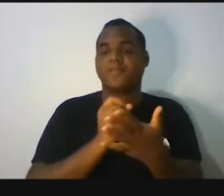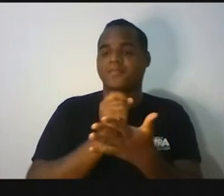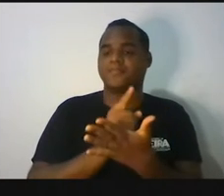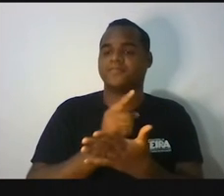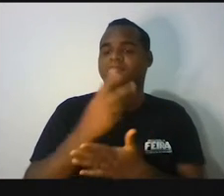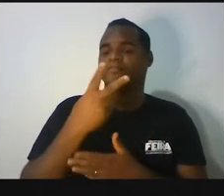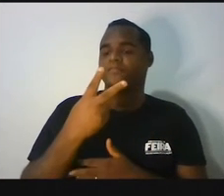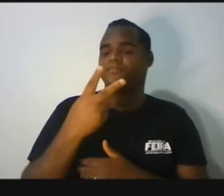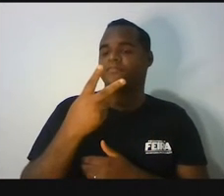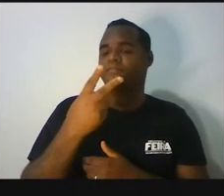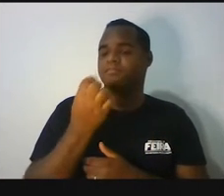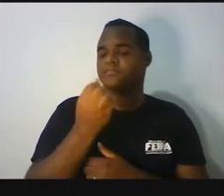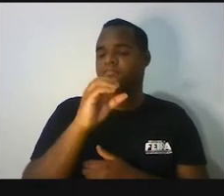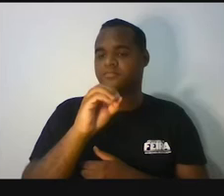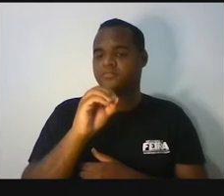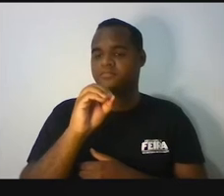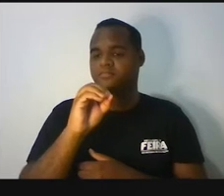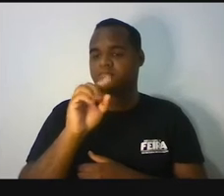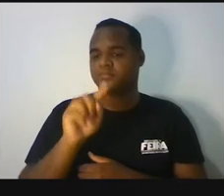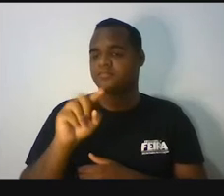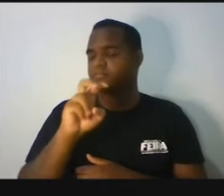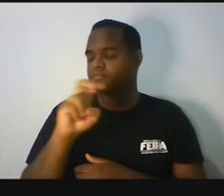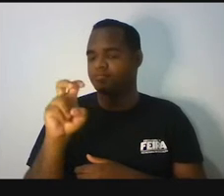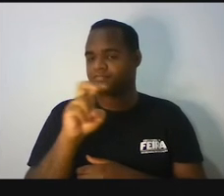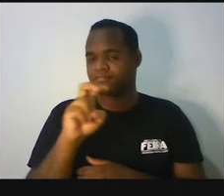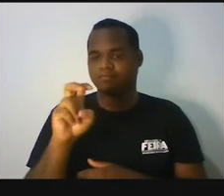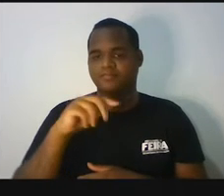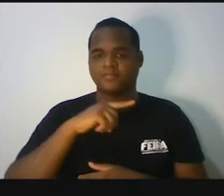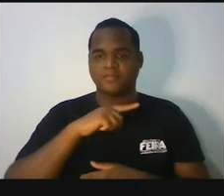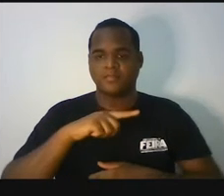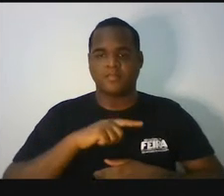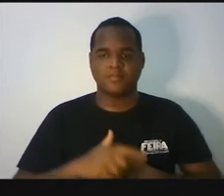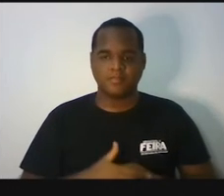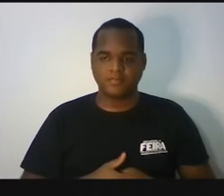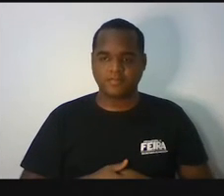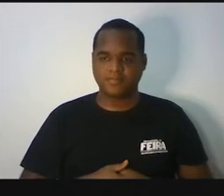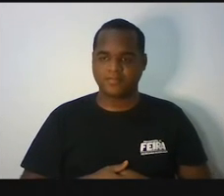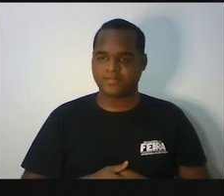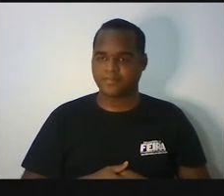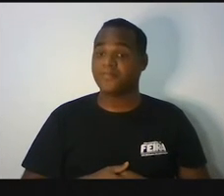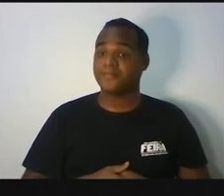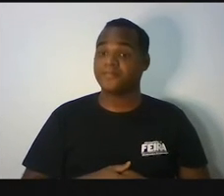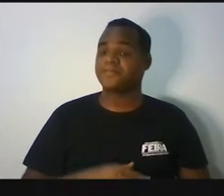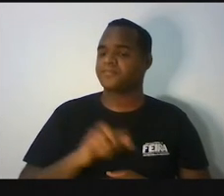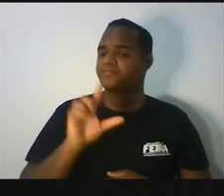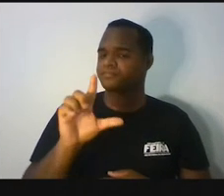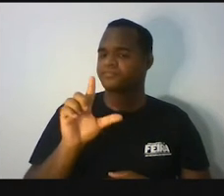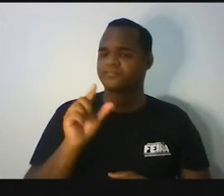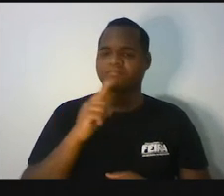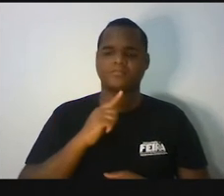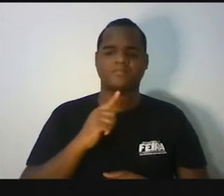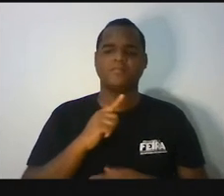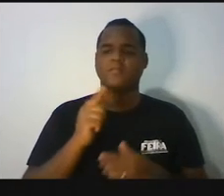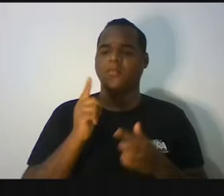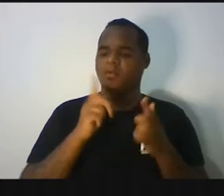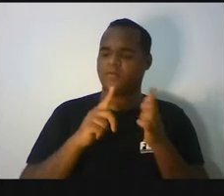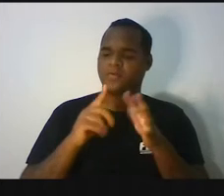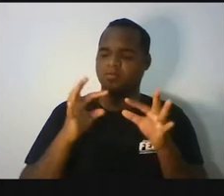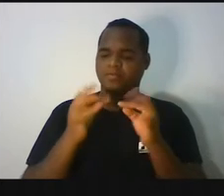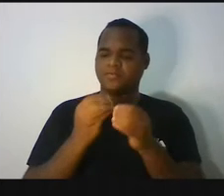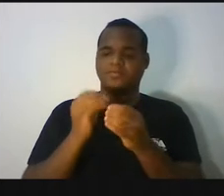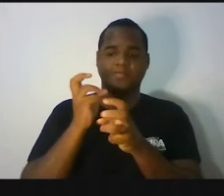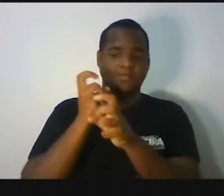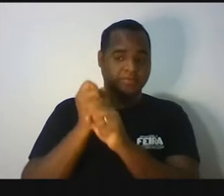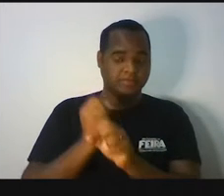260,55. Qual é, em litros, a capacidade total do tanque do